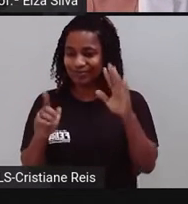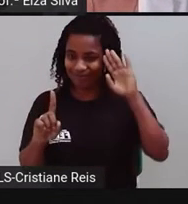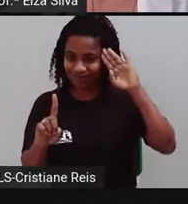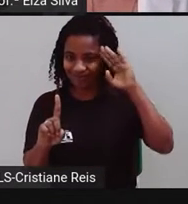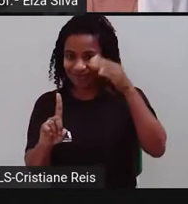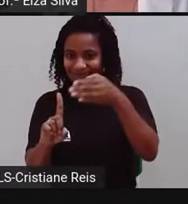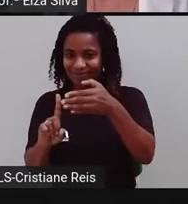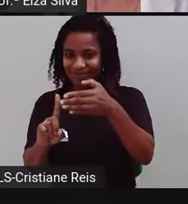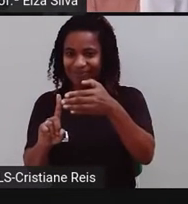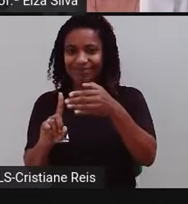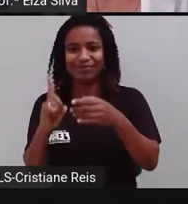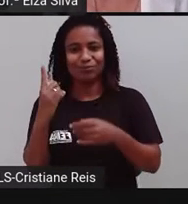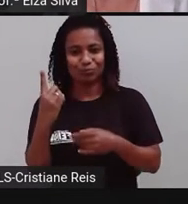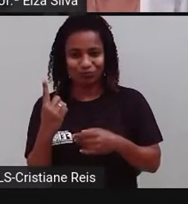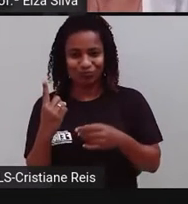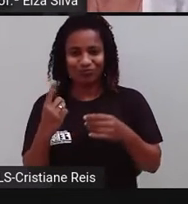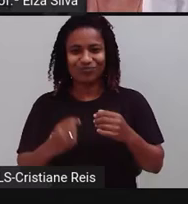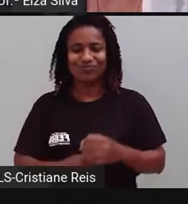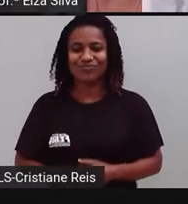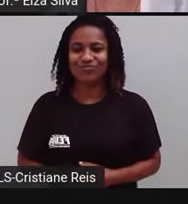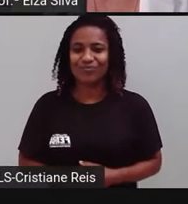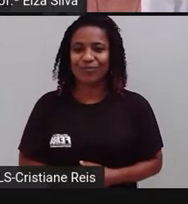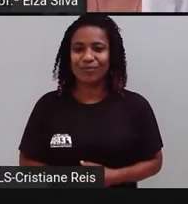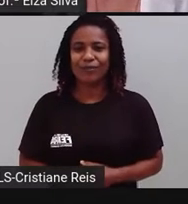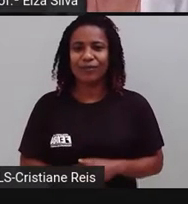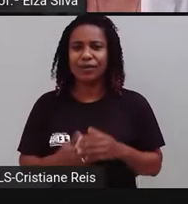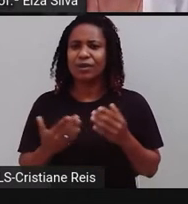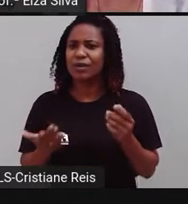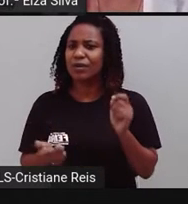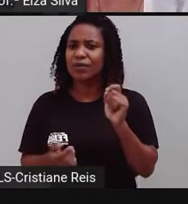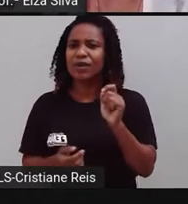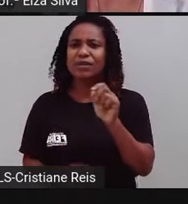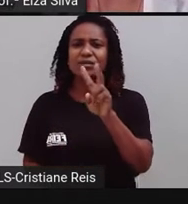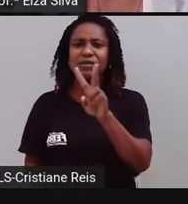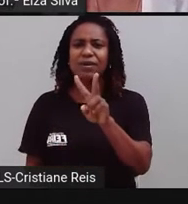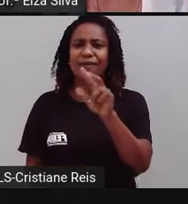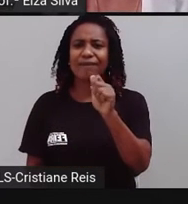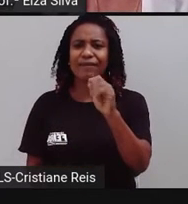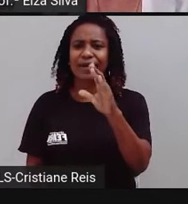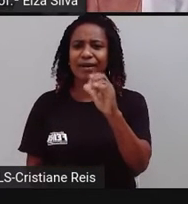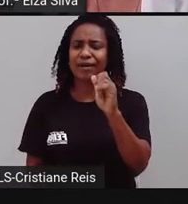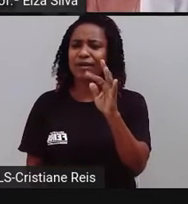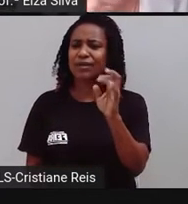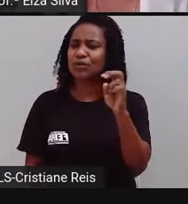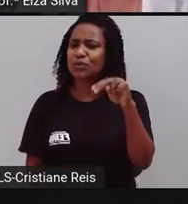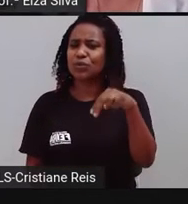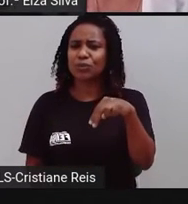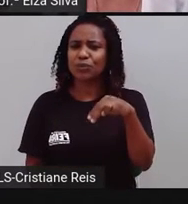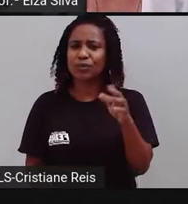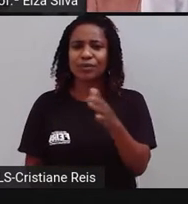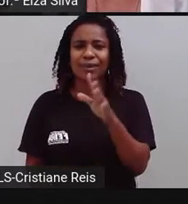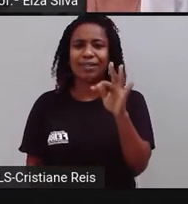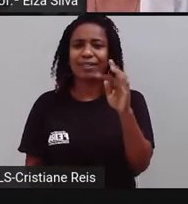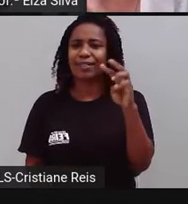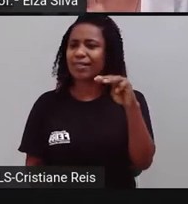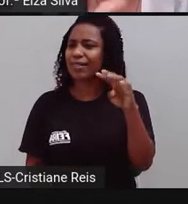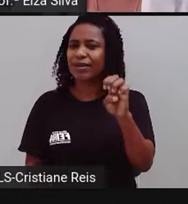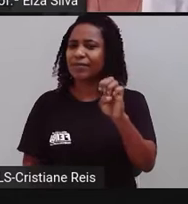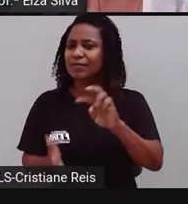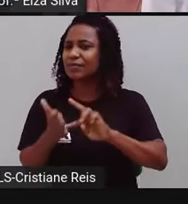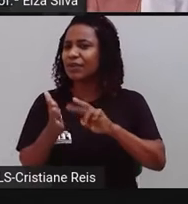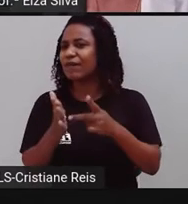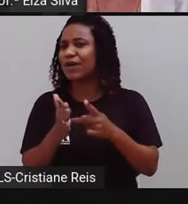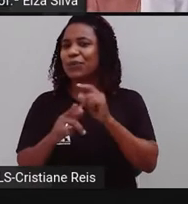Então, o que é significa essa expressão vacation time? Do you know? Você sabe? Não vou dizer agora. Nós vamos